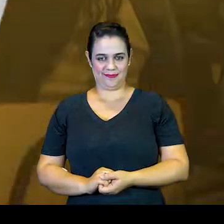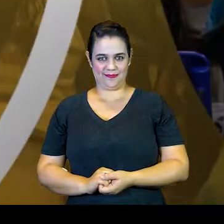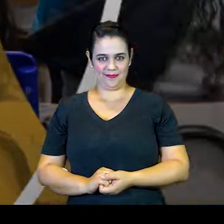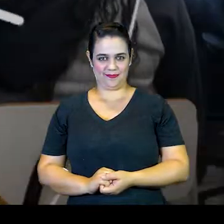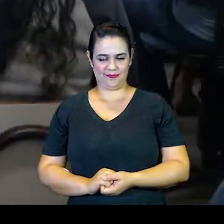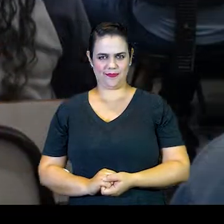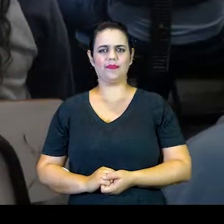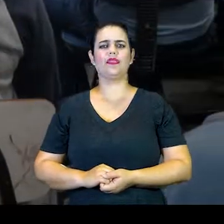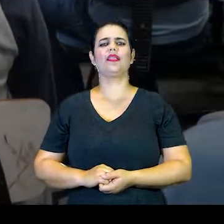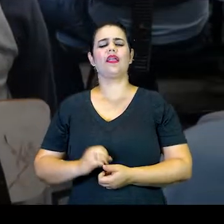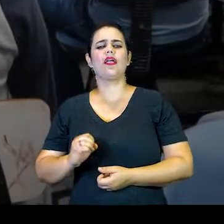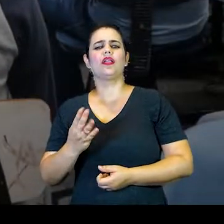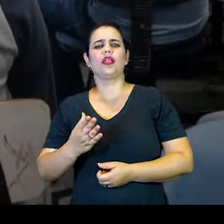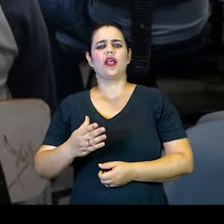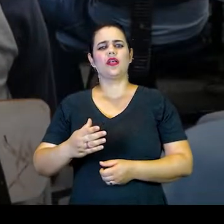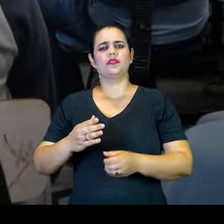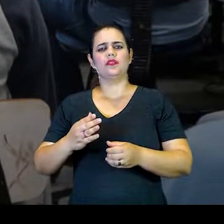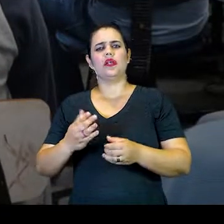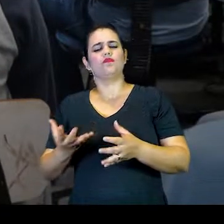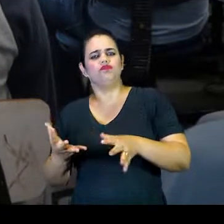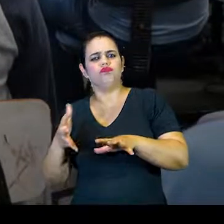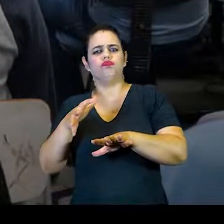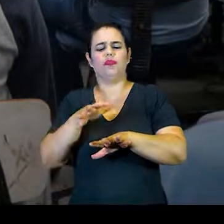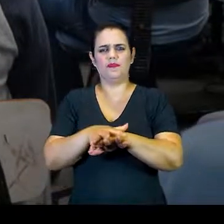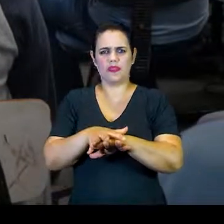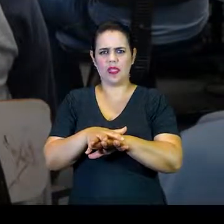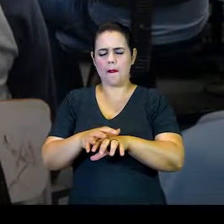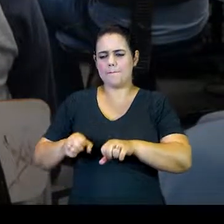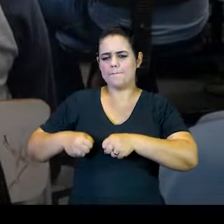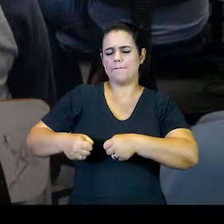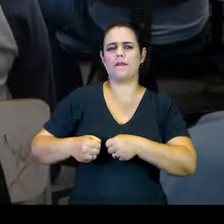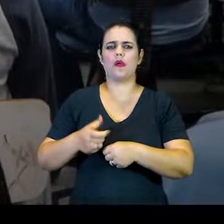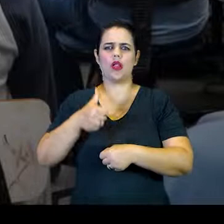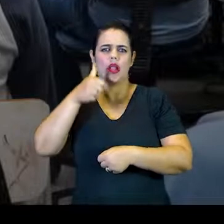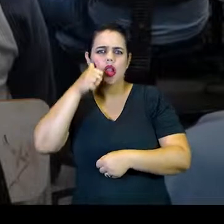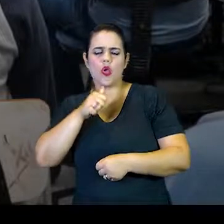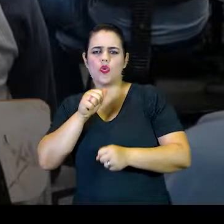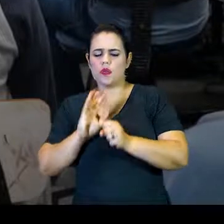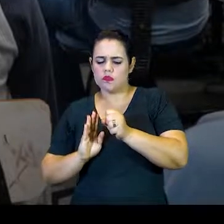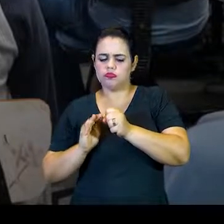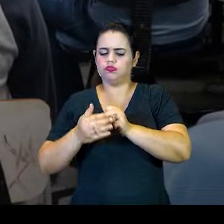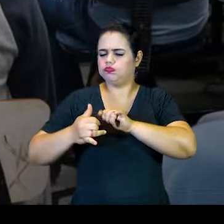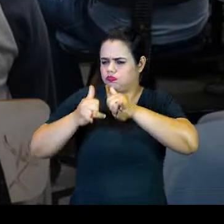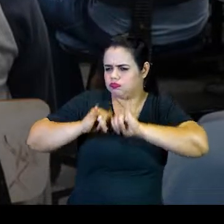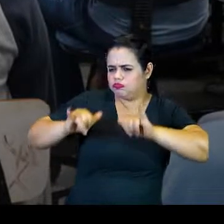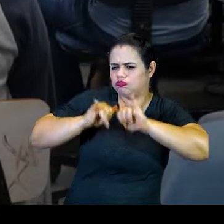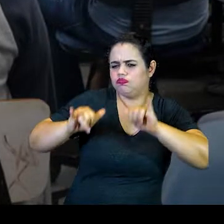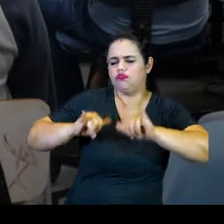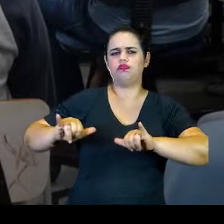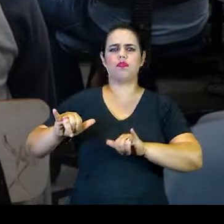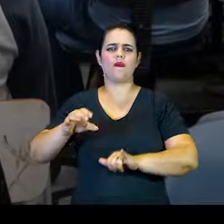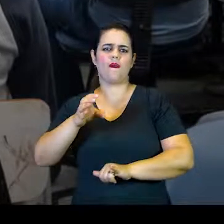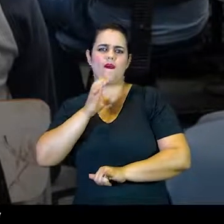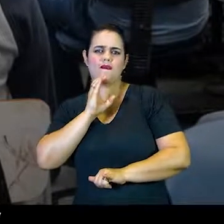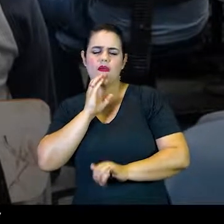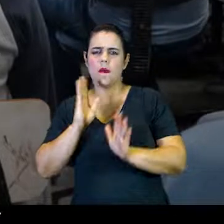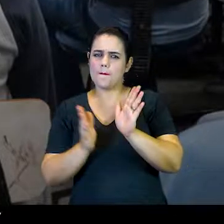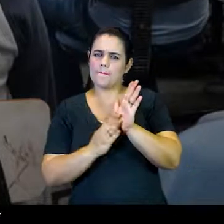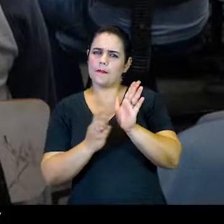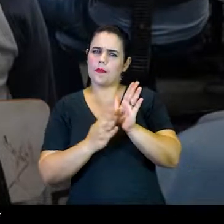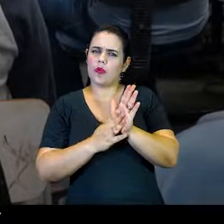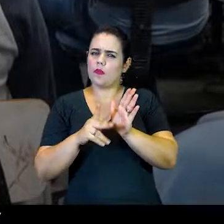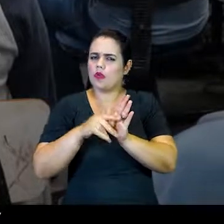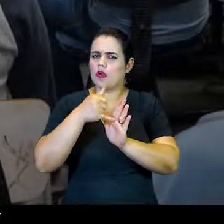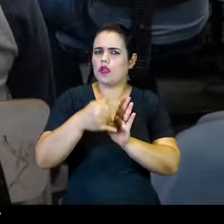A ação integrada Empenhadas pela Educação trata de prevenção e divulga os conhecimentos propostos nos